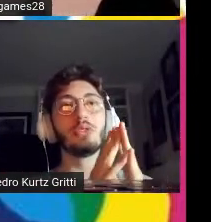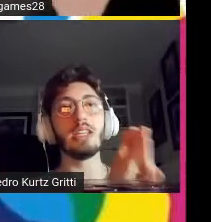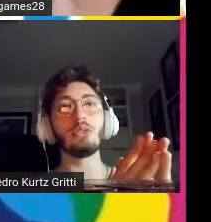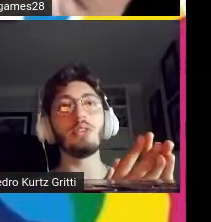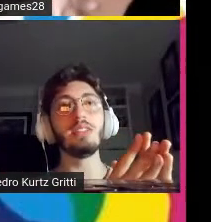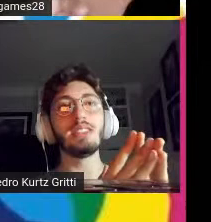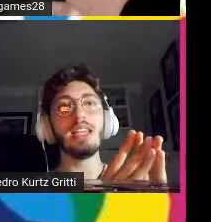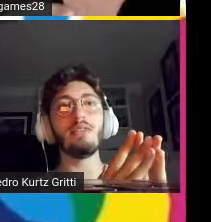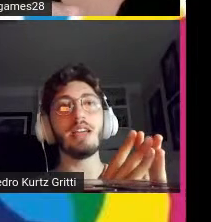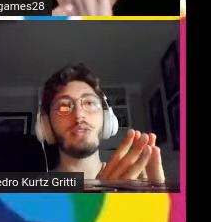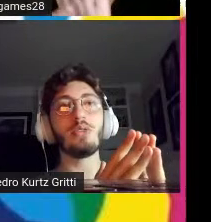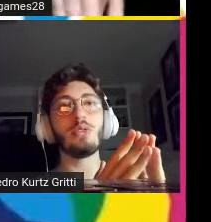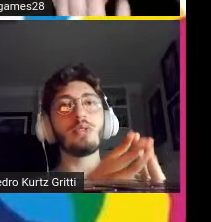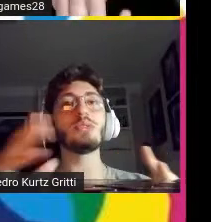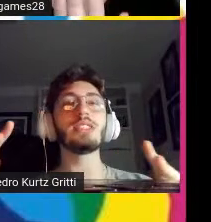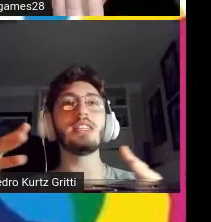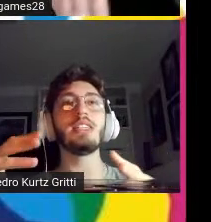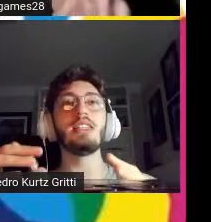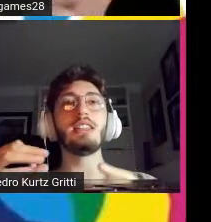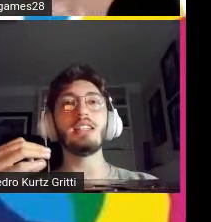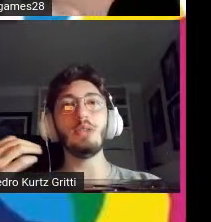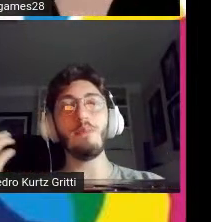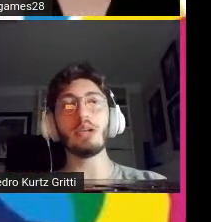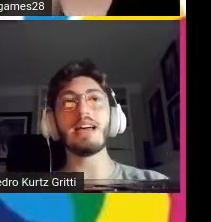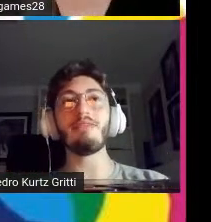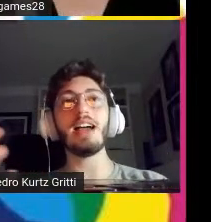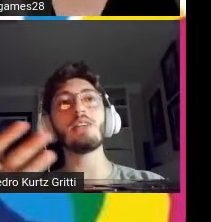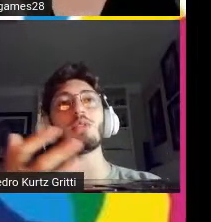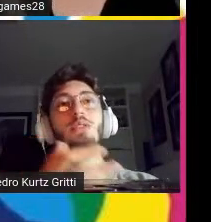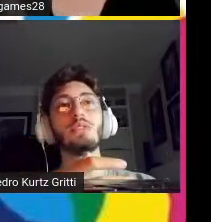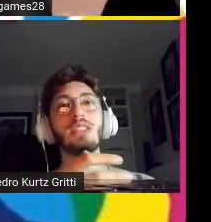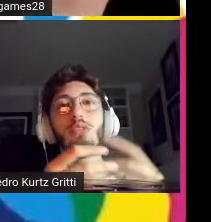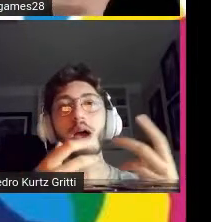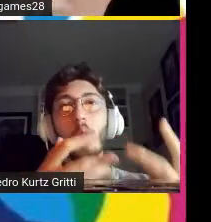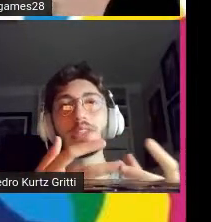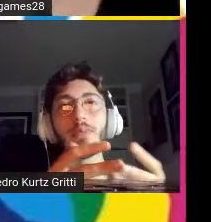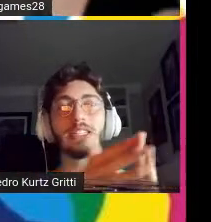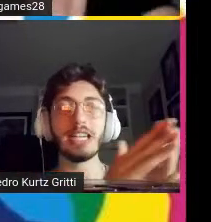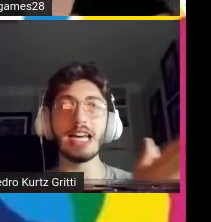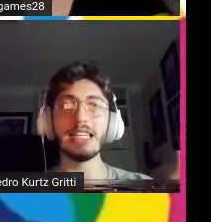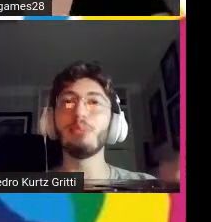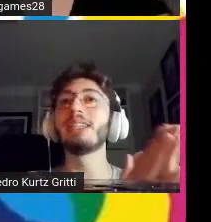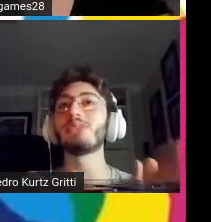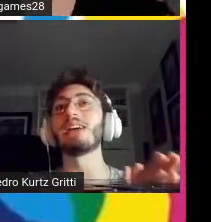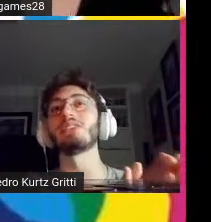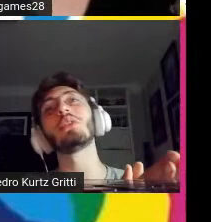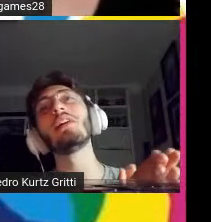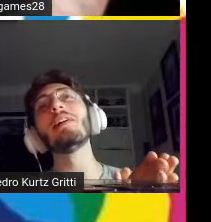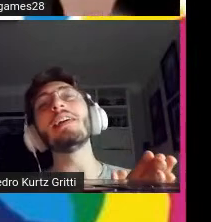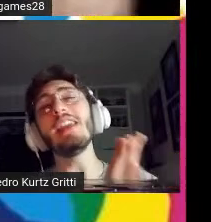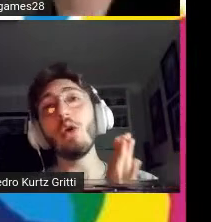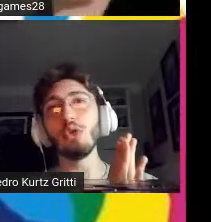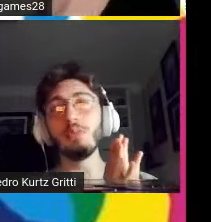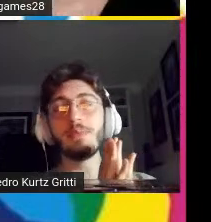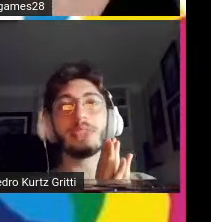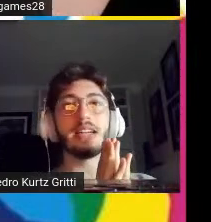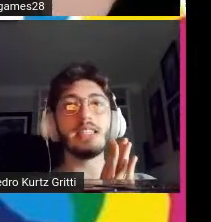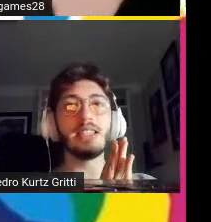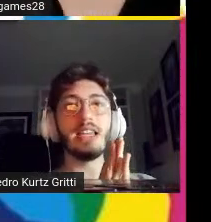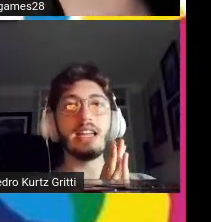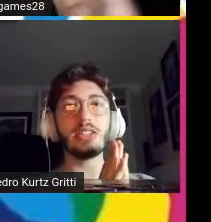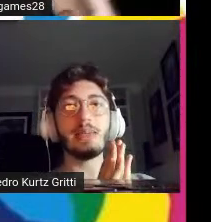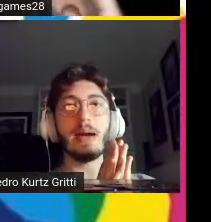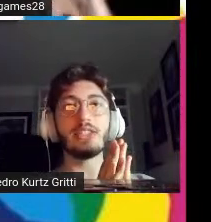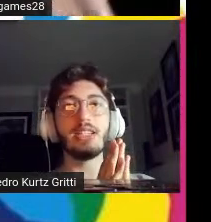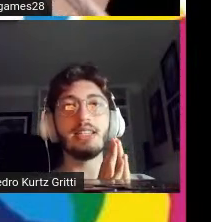mostradores ele vai conseguir tanto reportar a vaga quanto conseguir uma rota para chegar ali mais fácil e na última